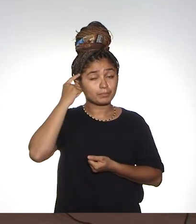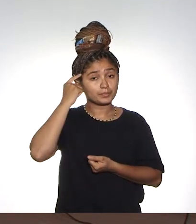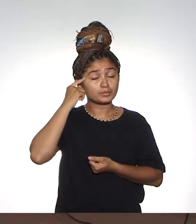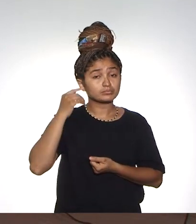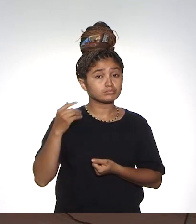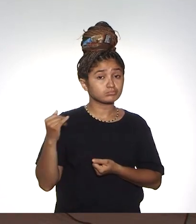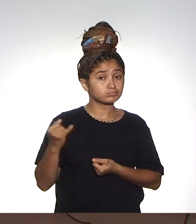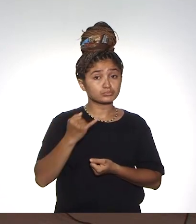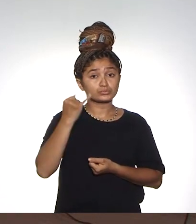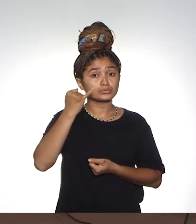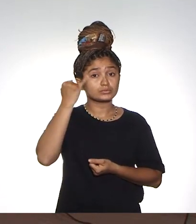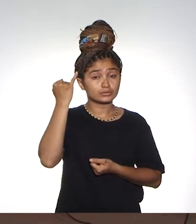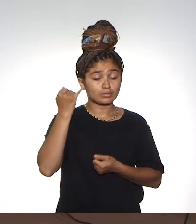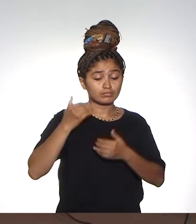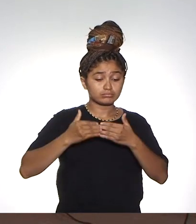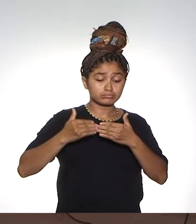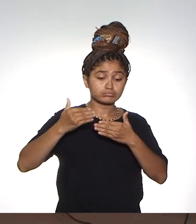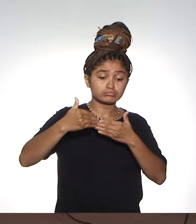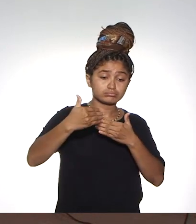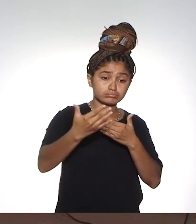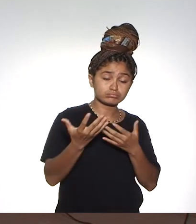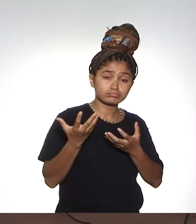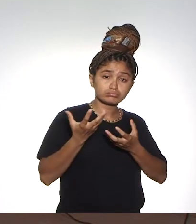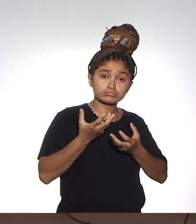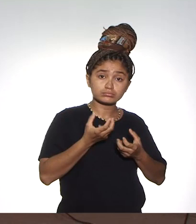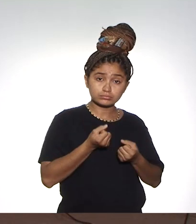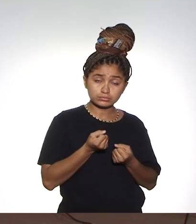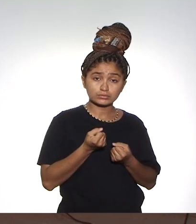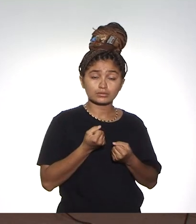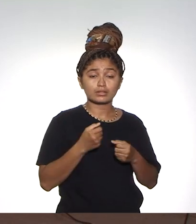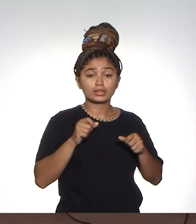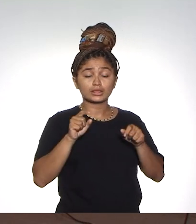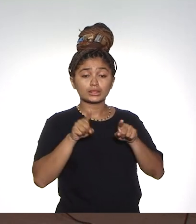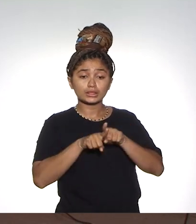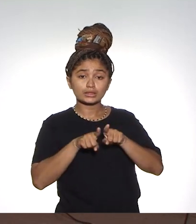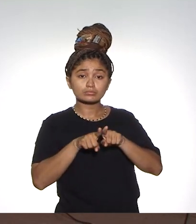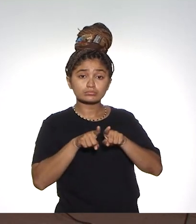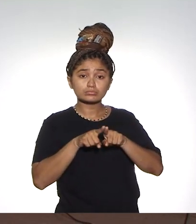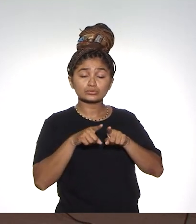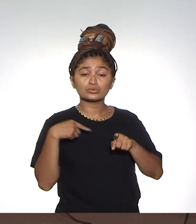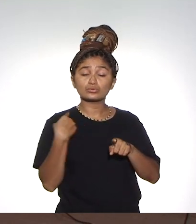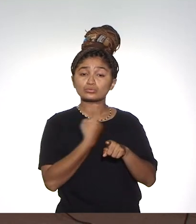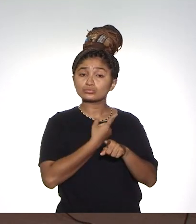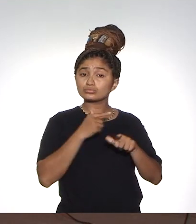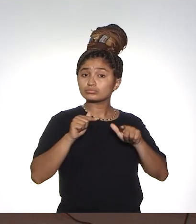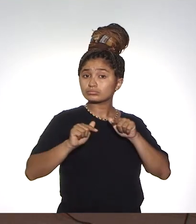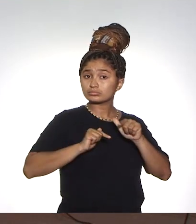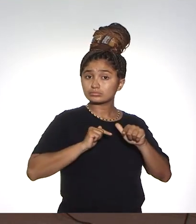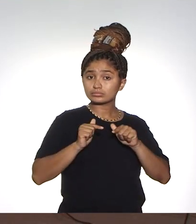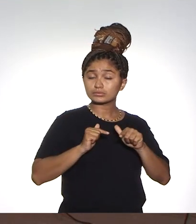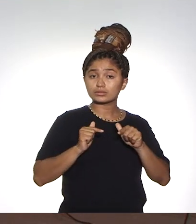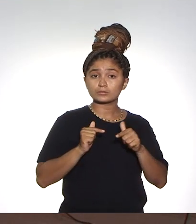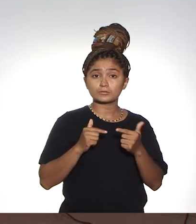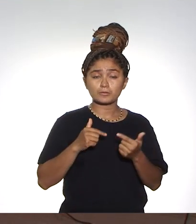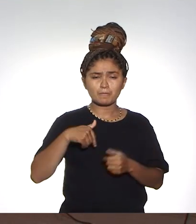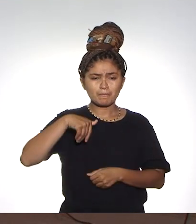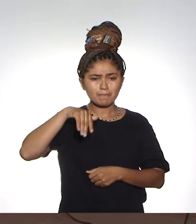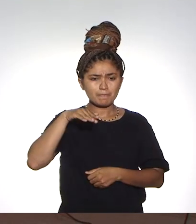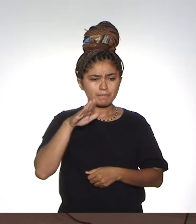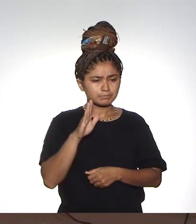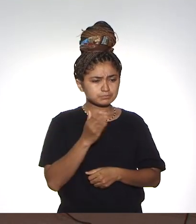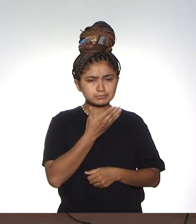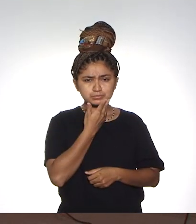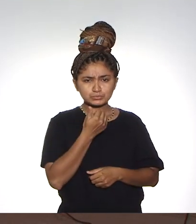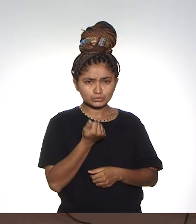para que a gente possa continuar acolhendo e fazendo com que o nosso trabalho seja cada vez